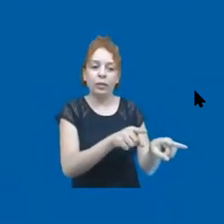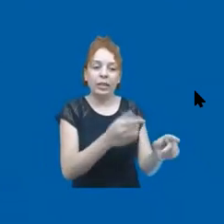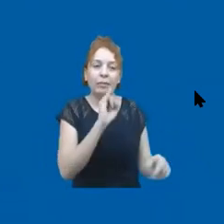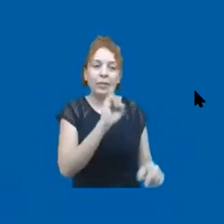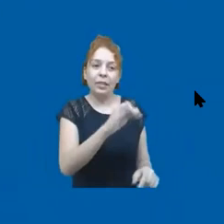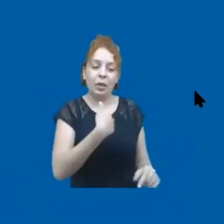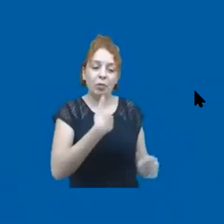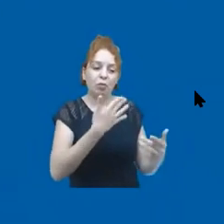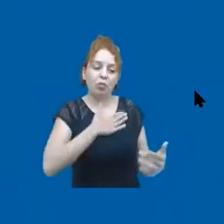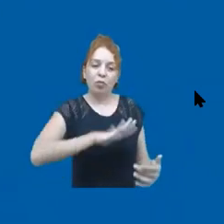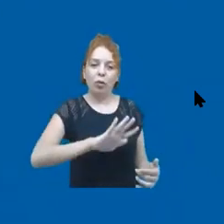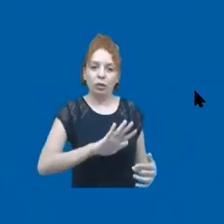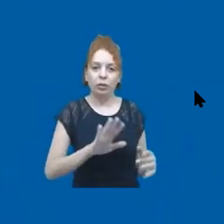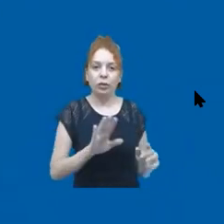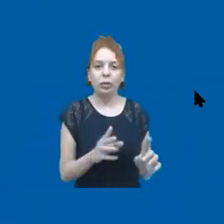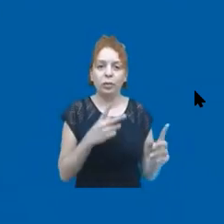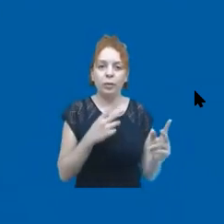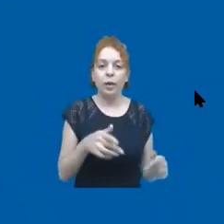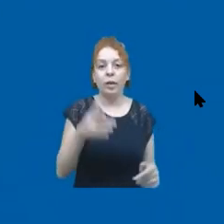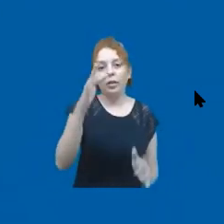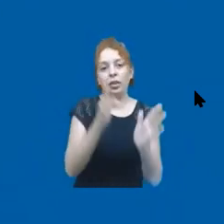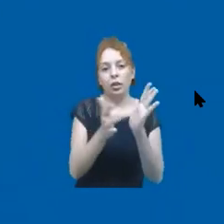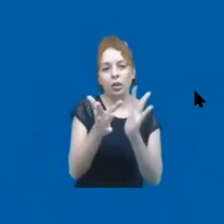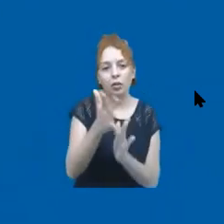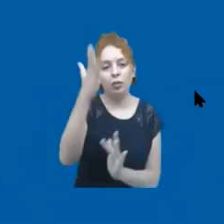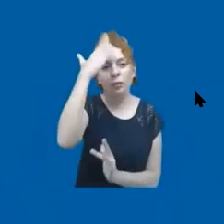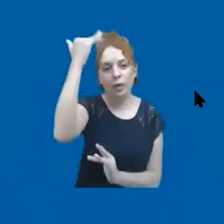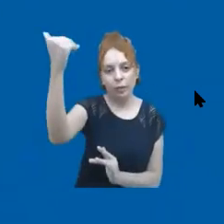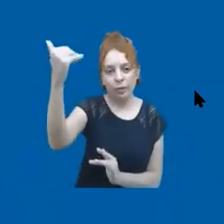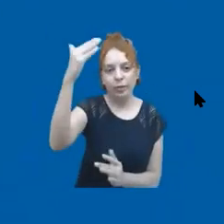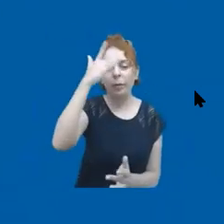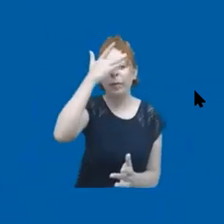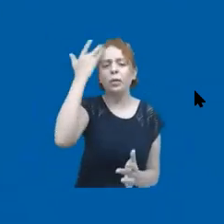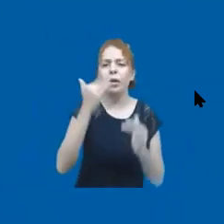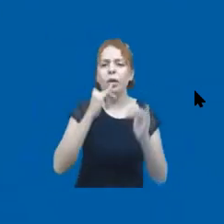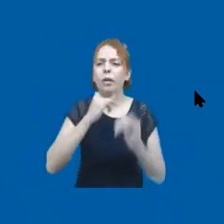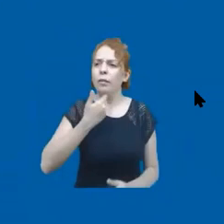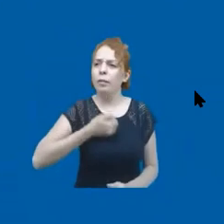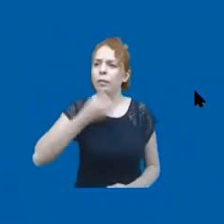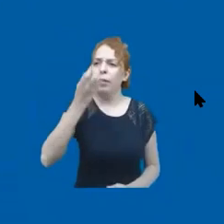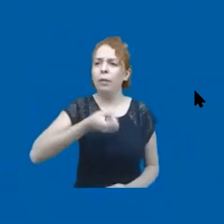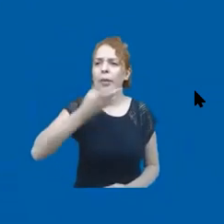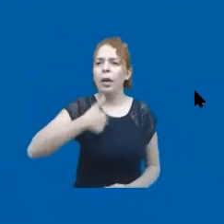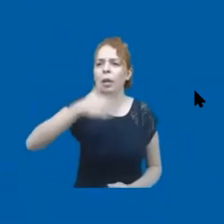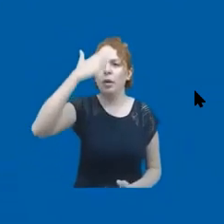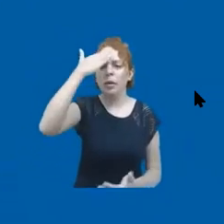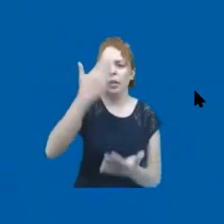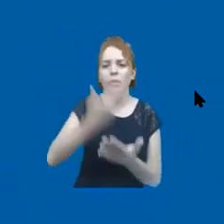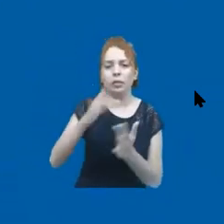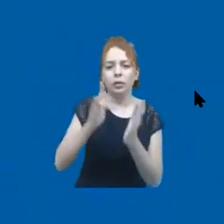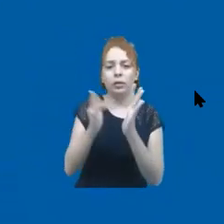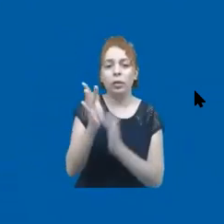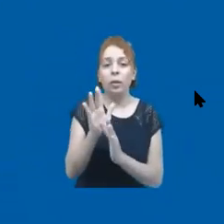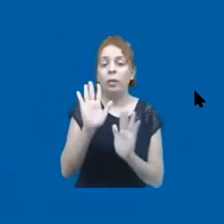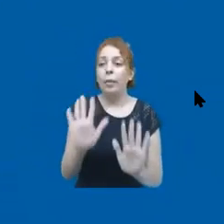Esse pensador é o famoso Jesus que tanta gente se diz cristã, mas que não segue essas duas frases tão simples